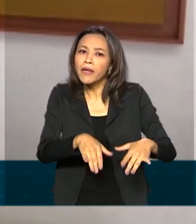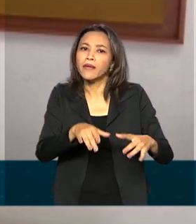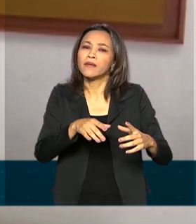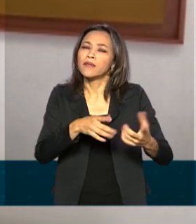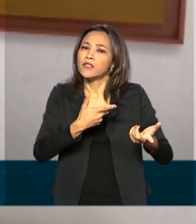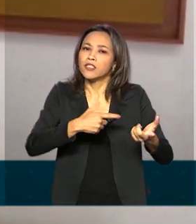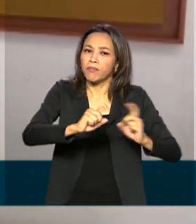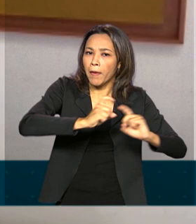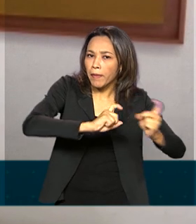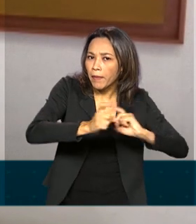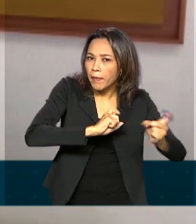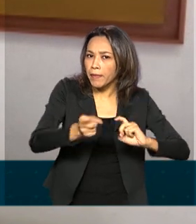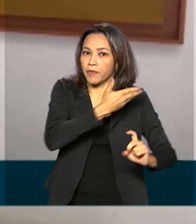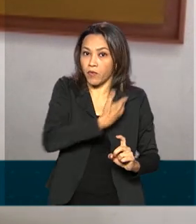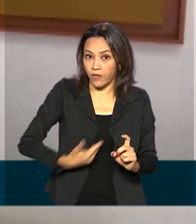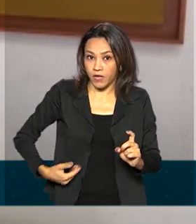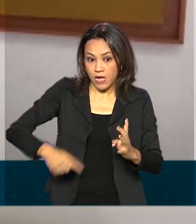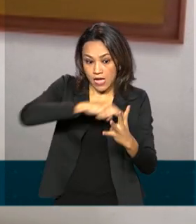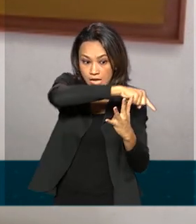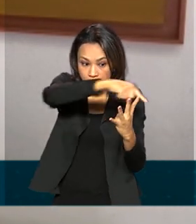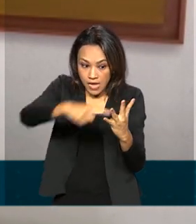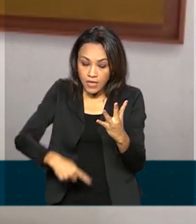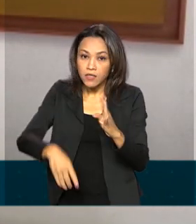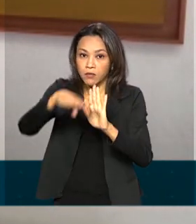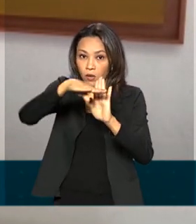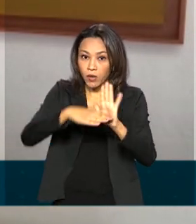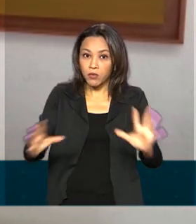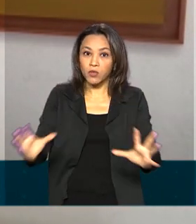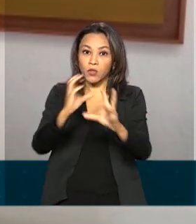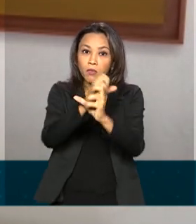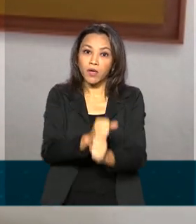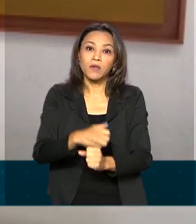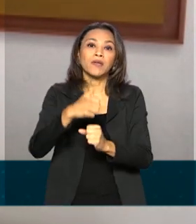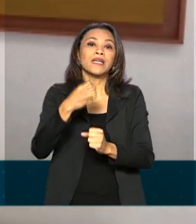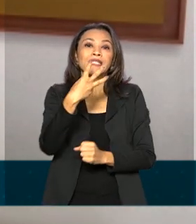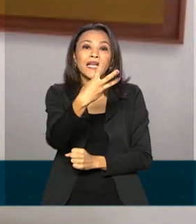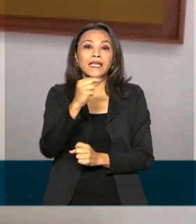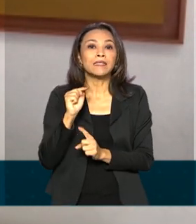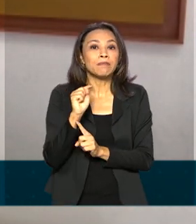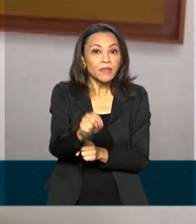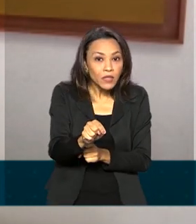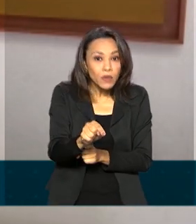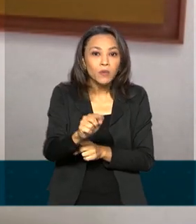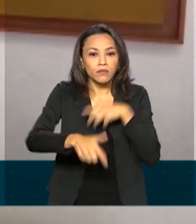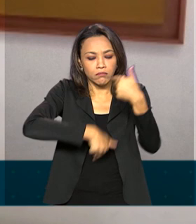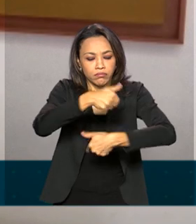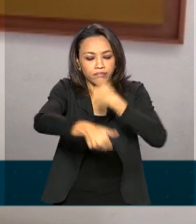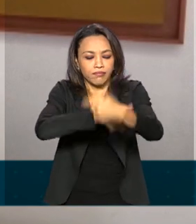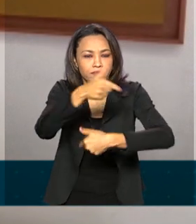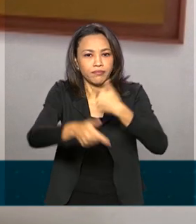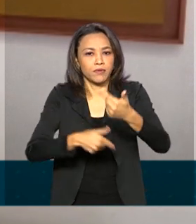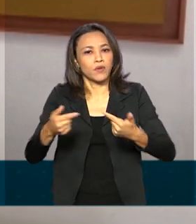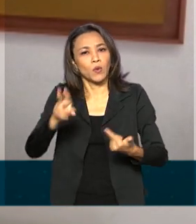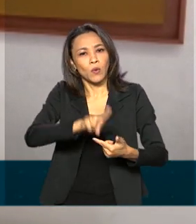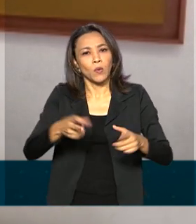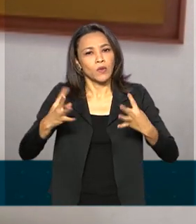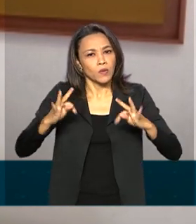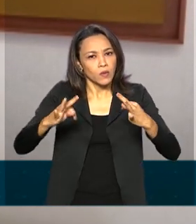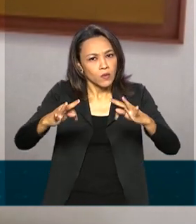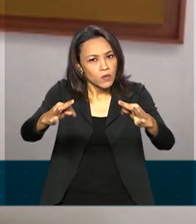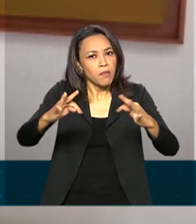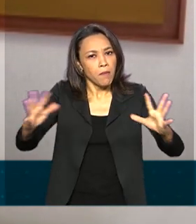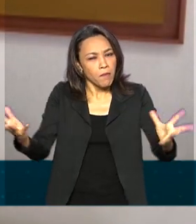da União. Juntos, esses programas somam quase 3 mil ações de modernização em mais de 80